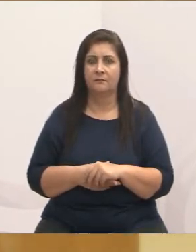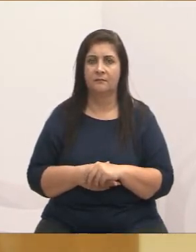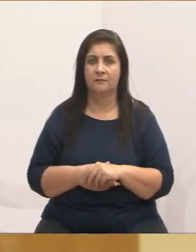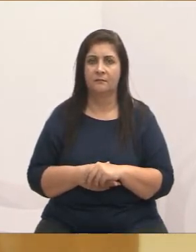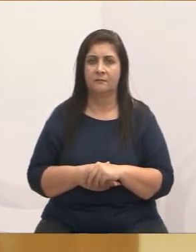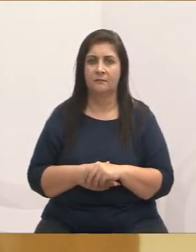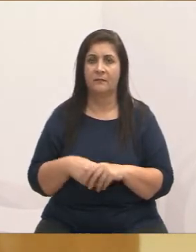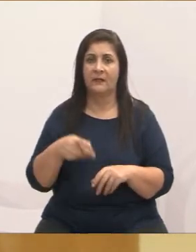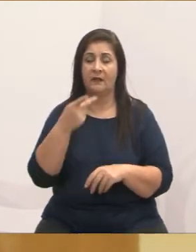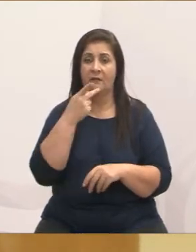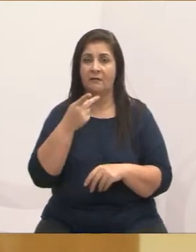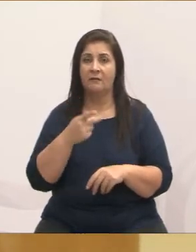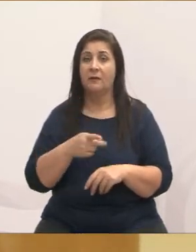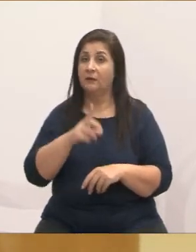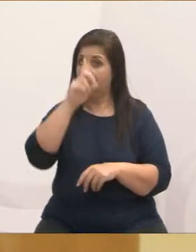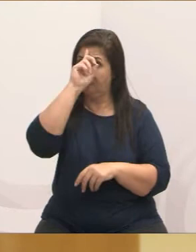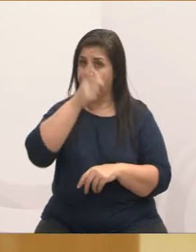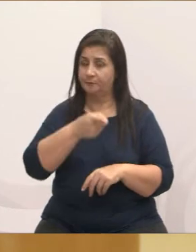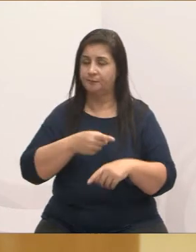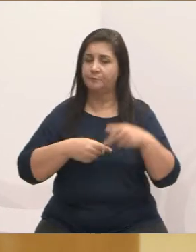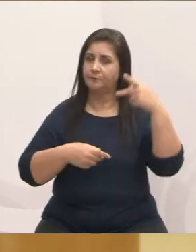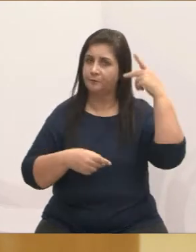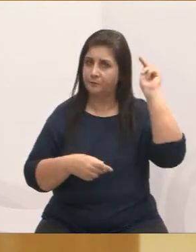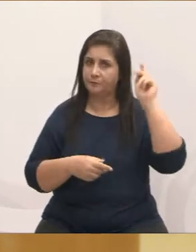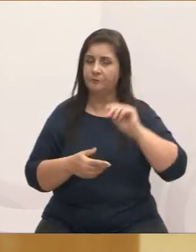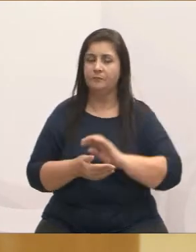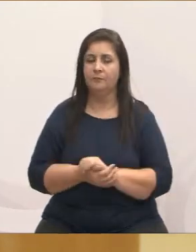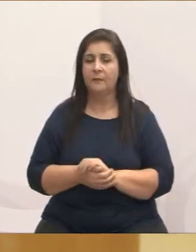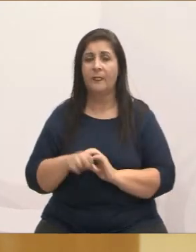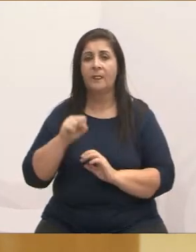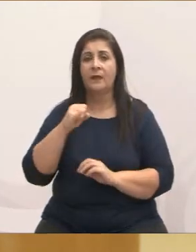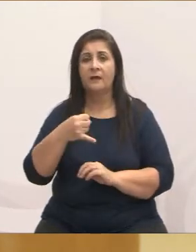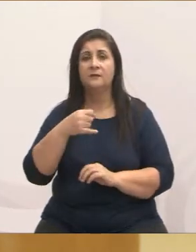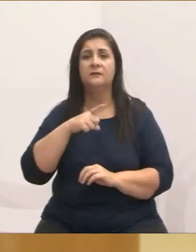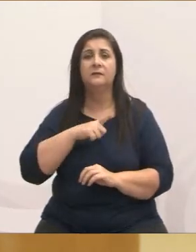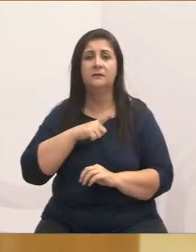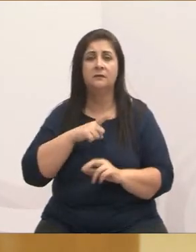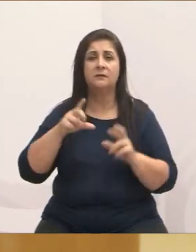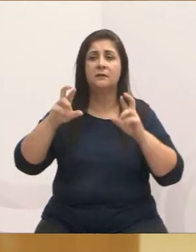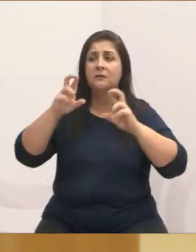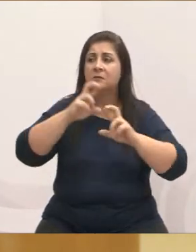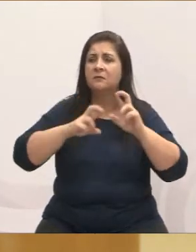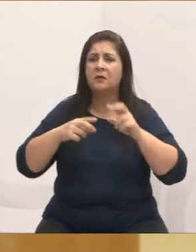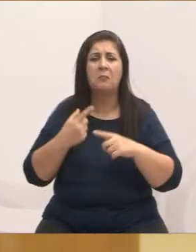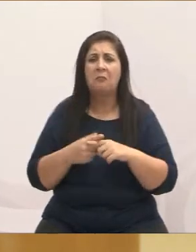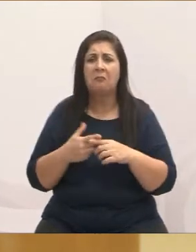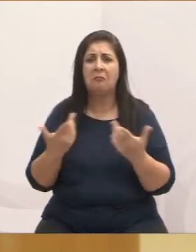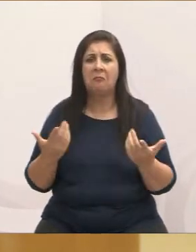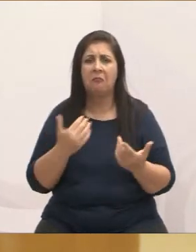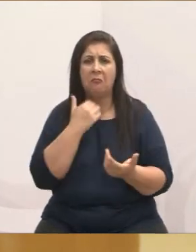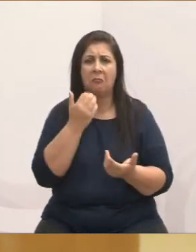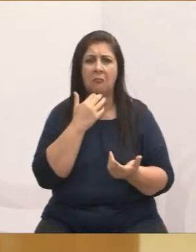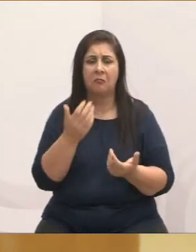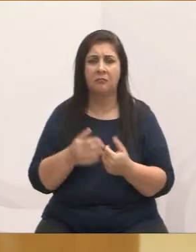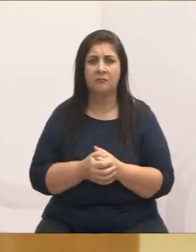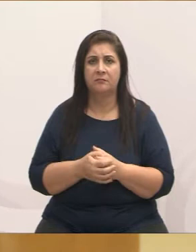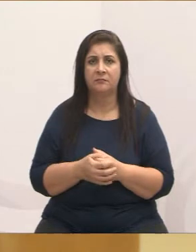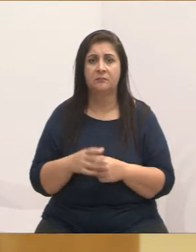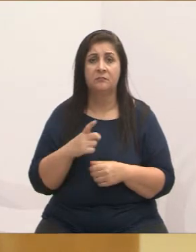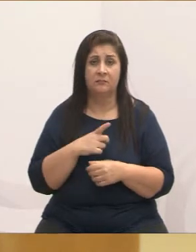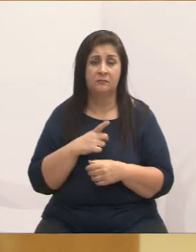minha. Então, eu acho que realmente já está na hora. Se tem um agente fiscalizador lá, eu não entendo por não funciona. Tem um agente lá.